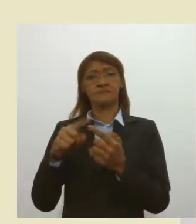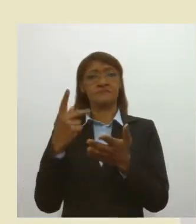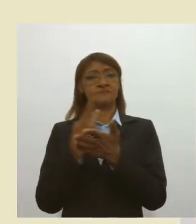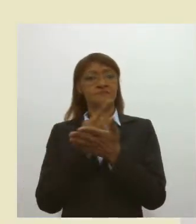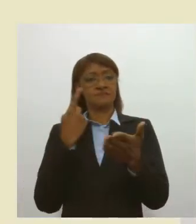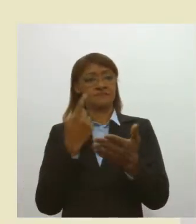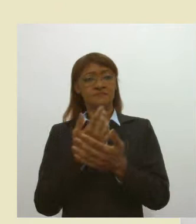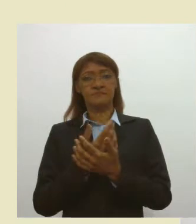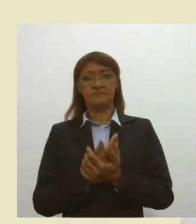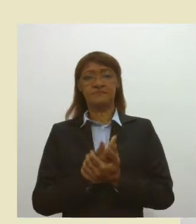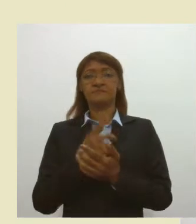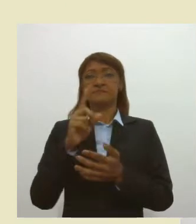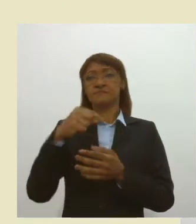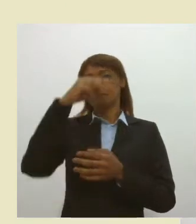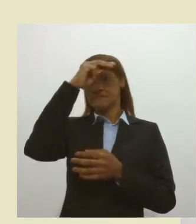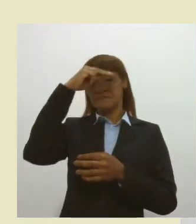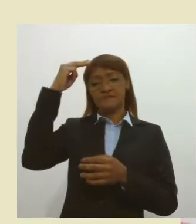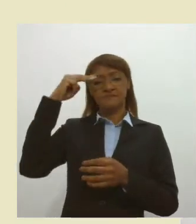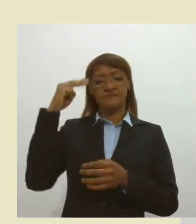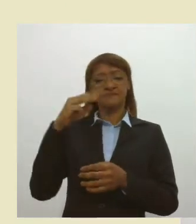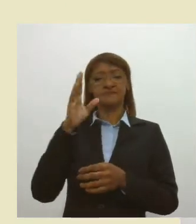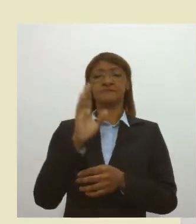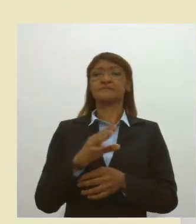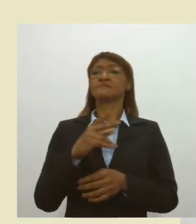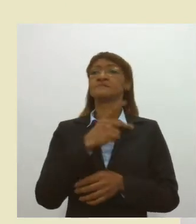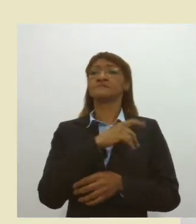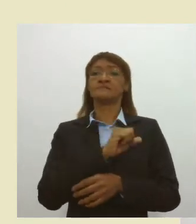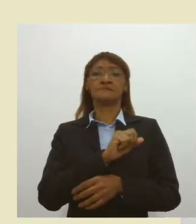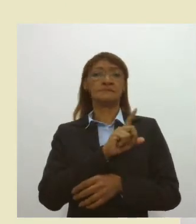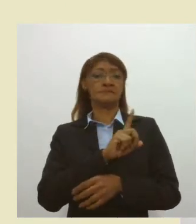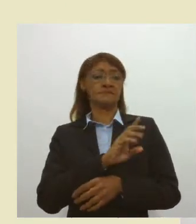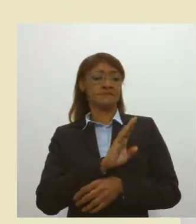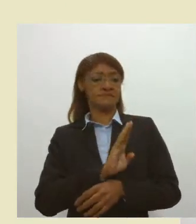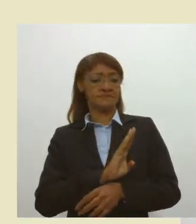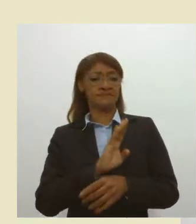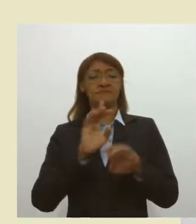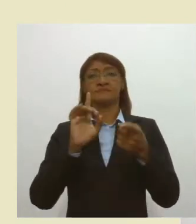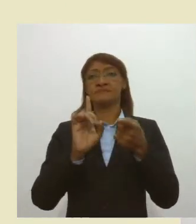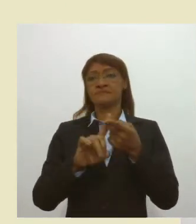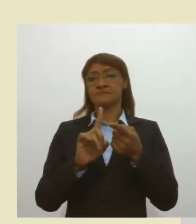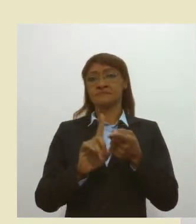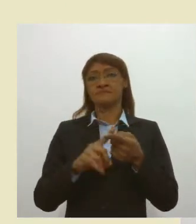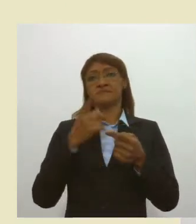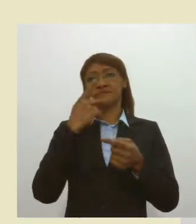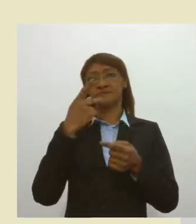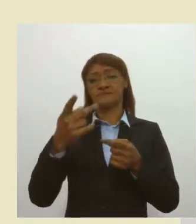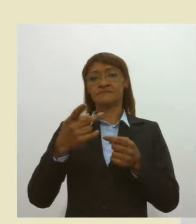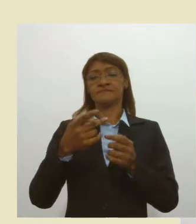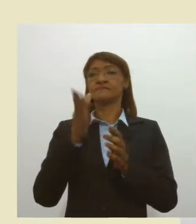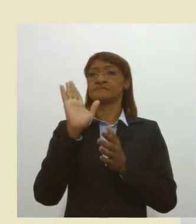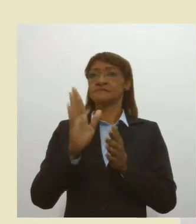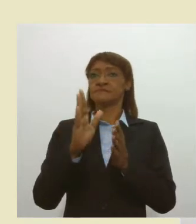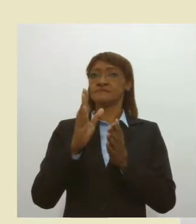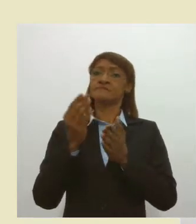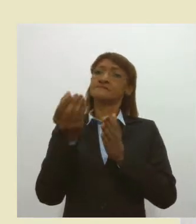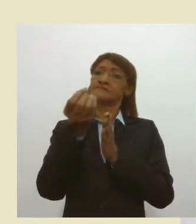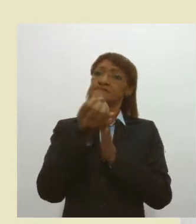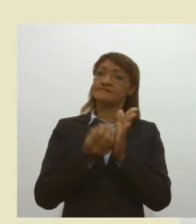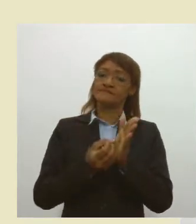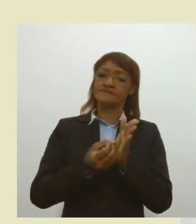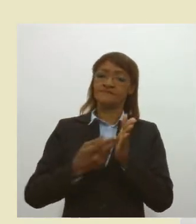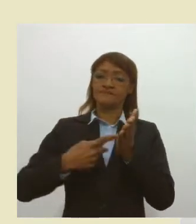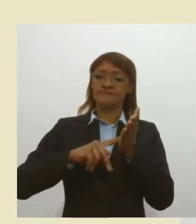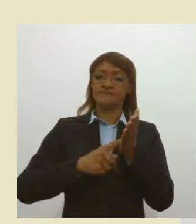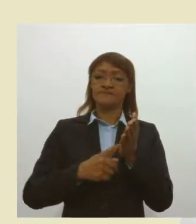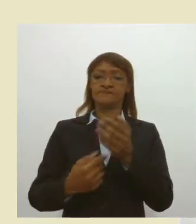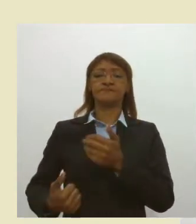Em seguida, a deputada Maria Mendonça, do PSDB, também comentou o ofício do Sintese. Ela afirmou que apoia o pleito